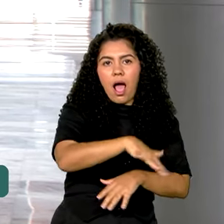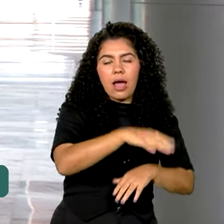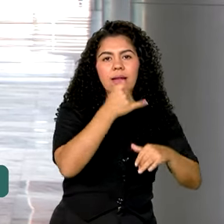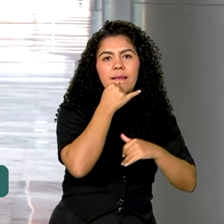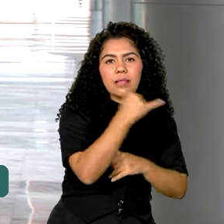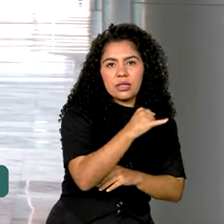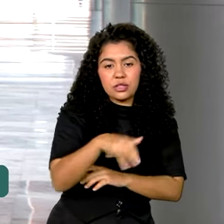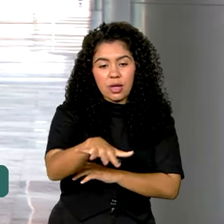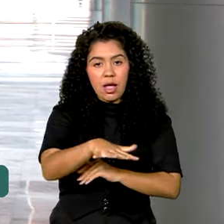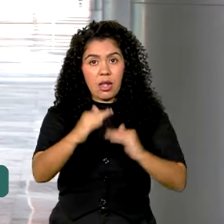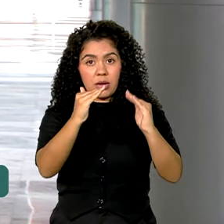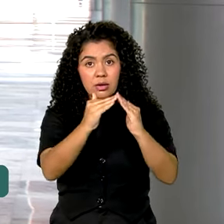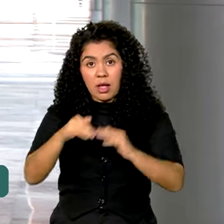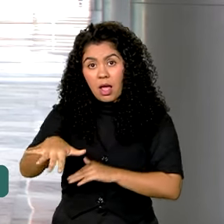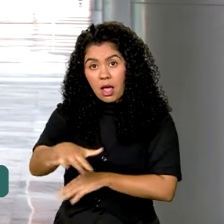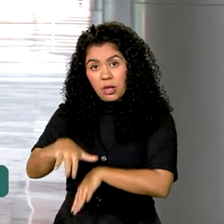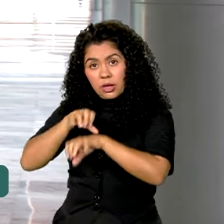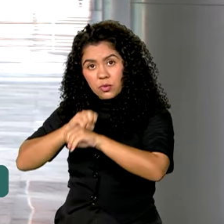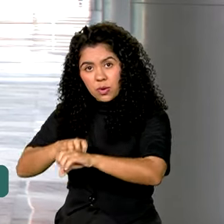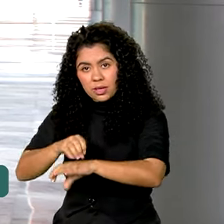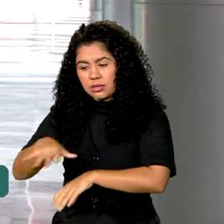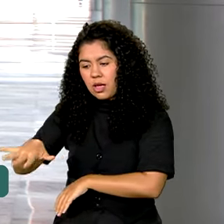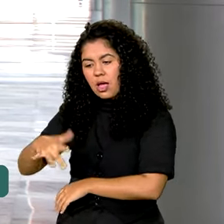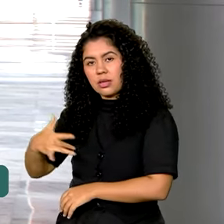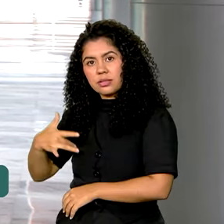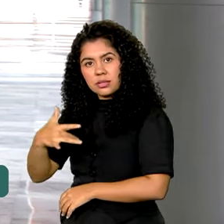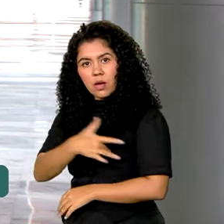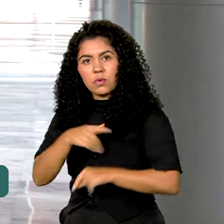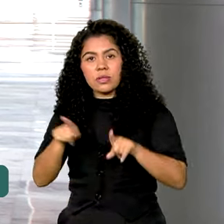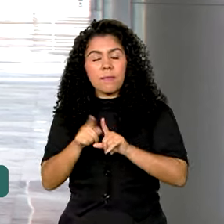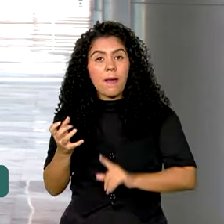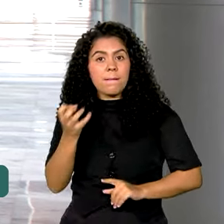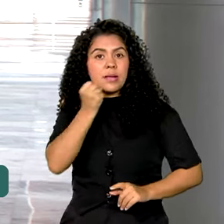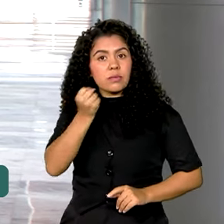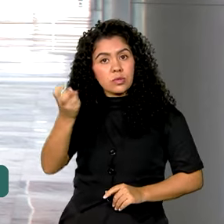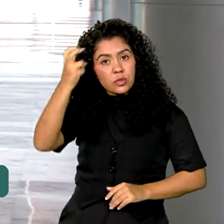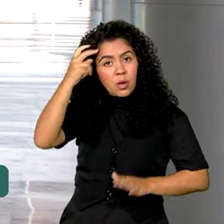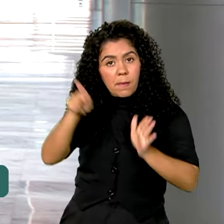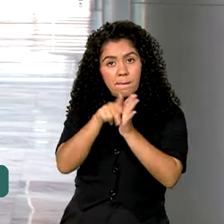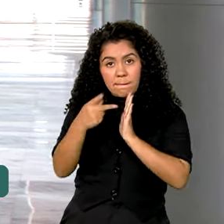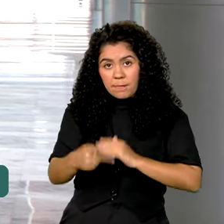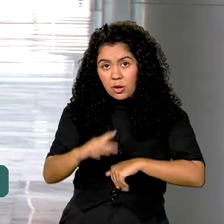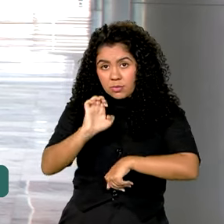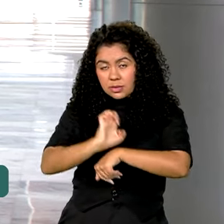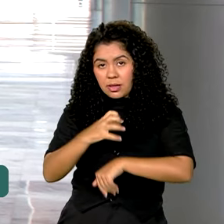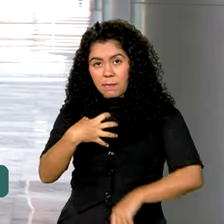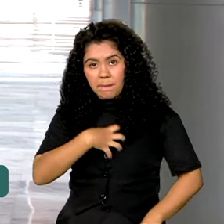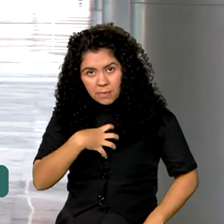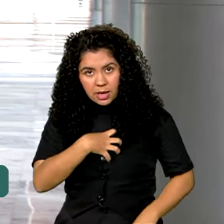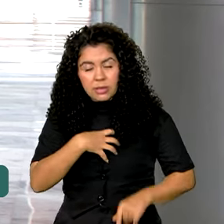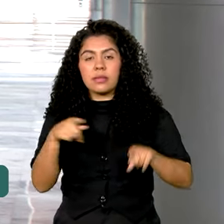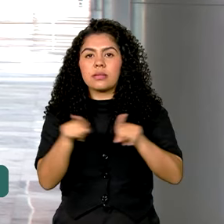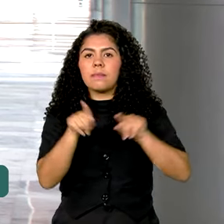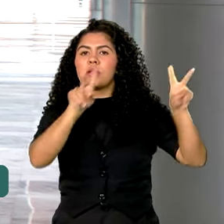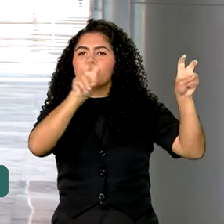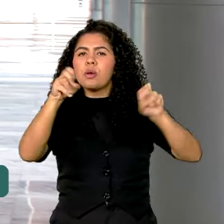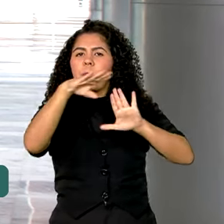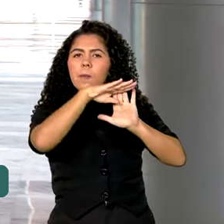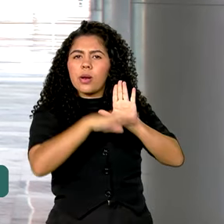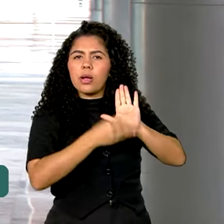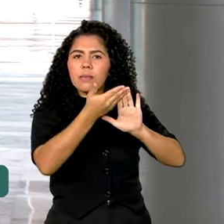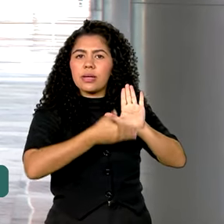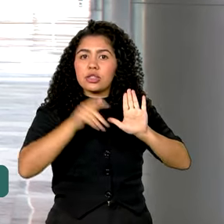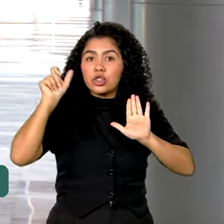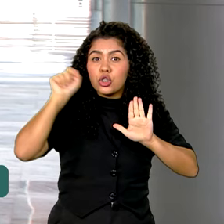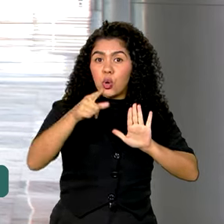habitação, educação, saúde e patrimônio histórico baiano. No programa Luz para Todos, os investimentos